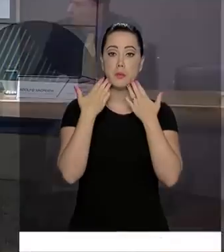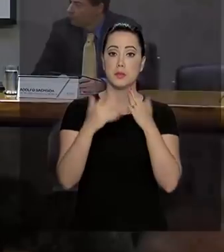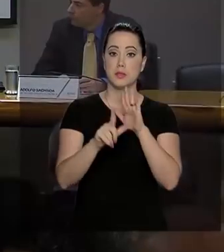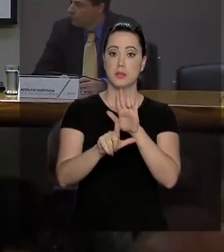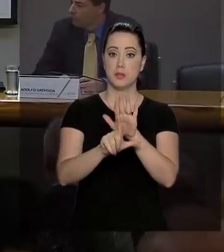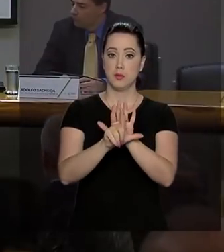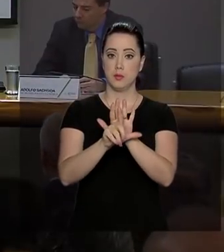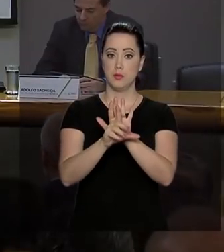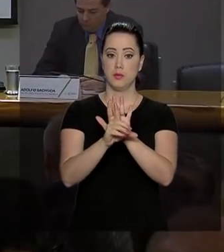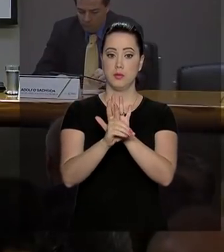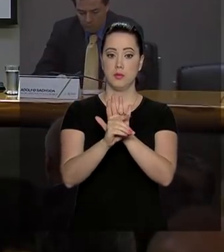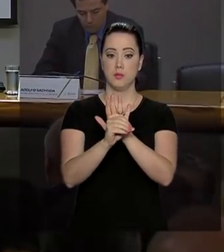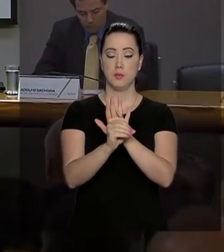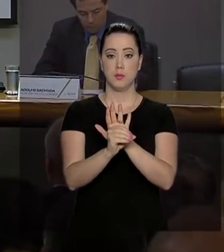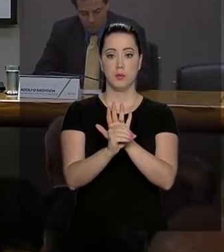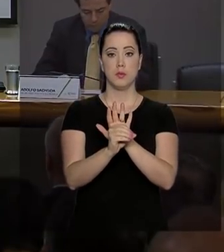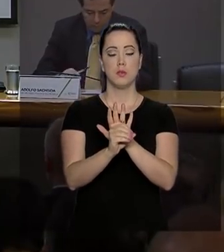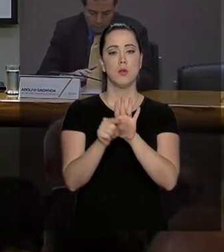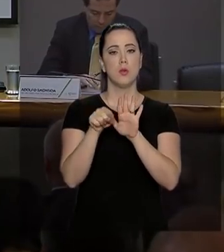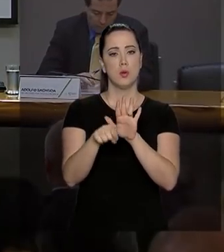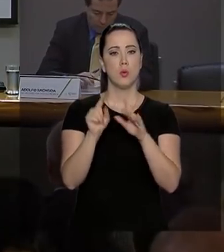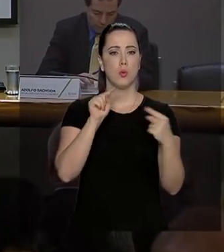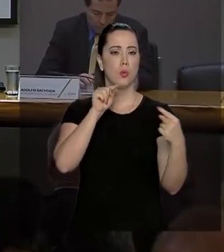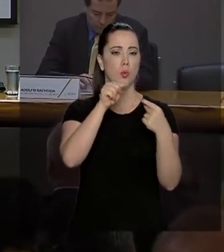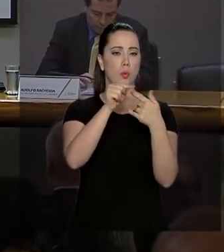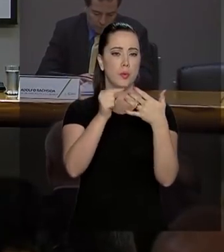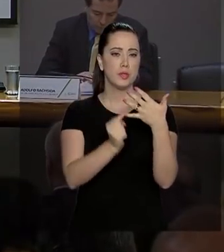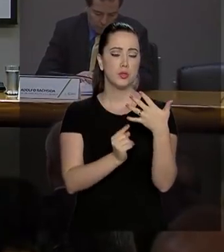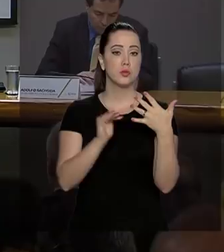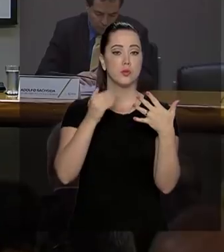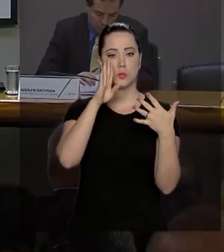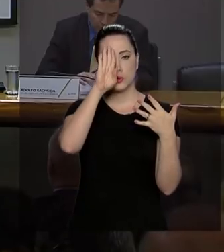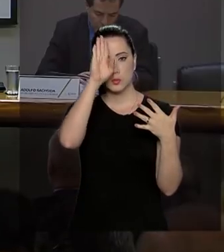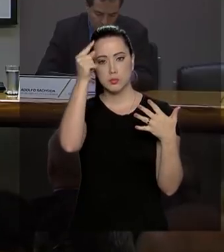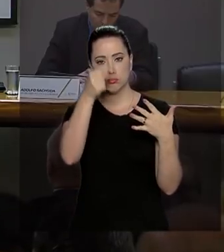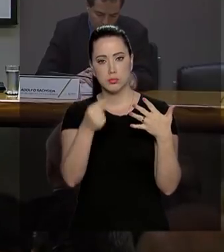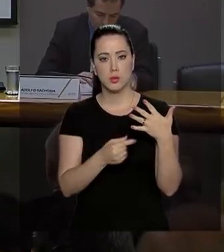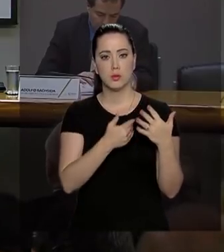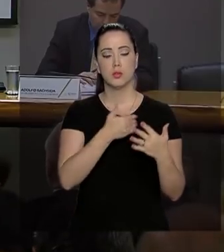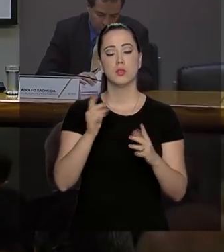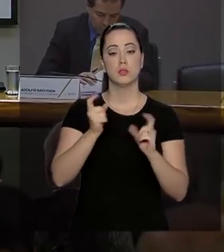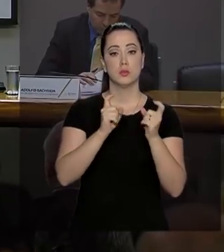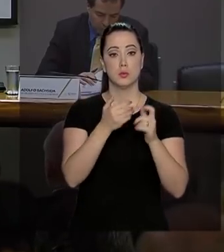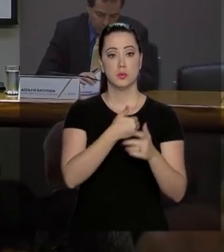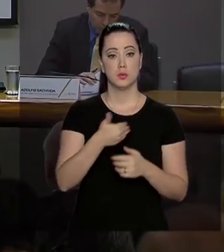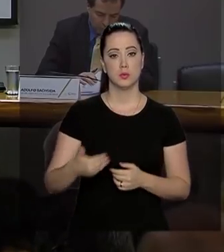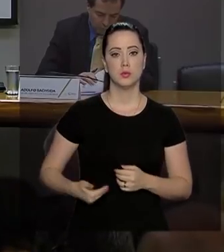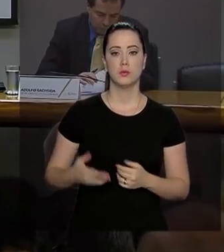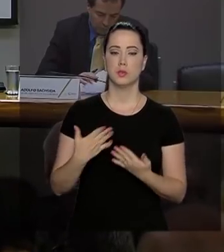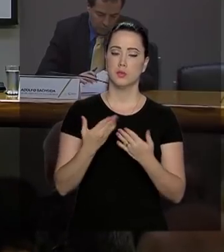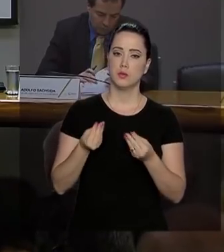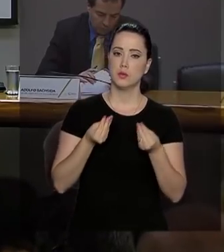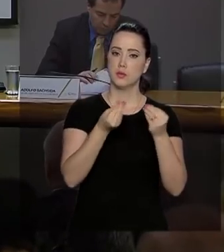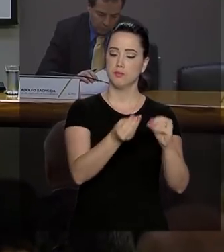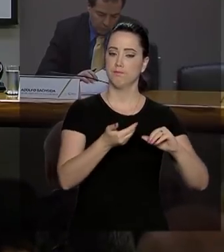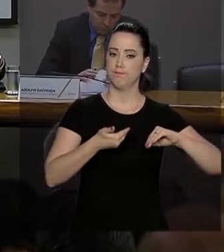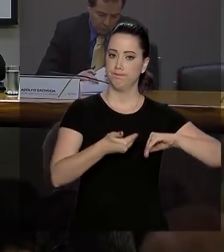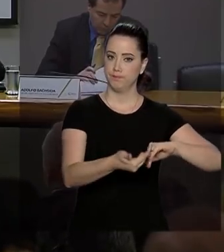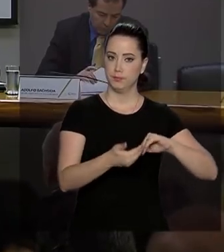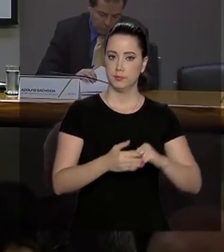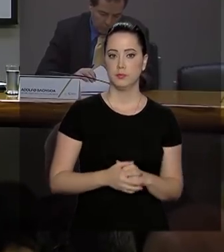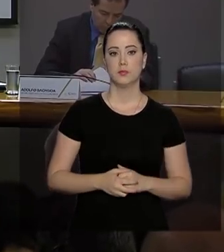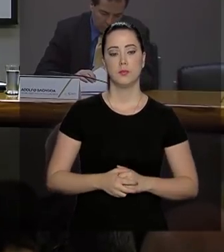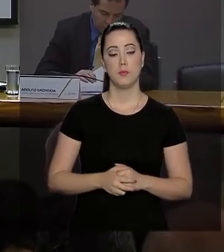a Lei de Diretrizes Orçamentárias, com metas e prioridades da administração pública que vão ser enviadas ao